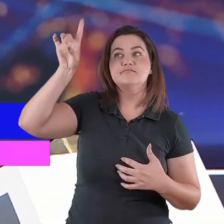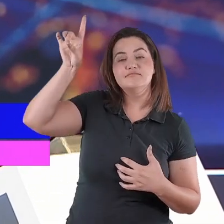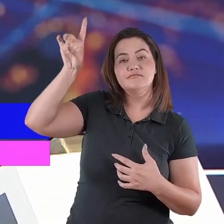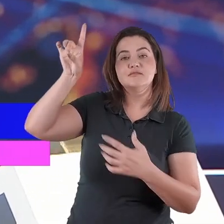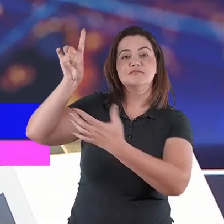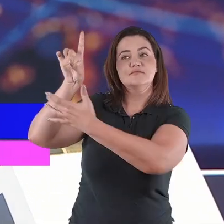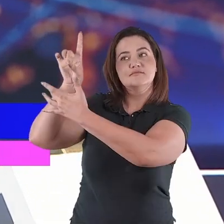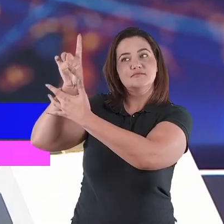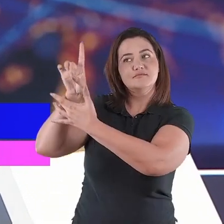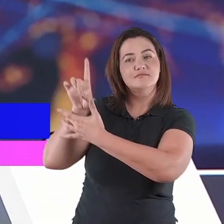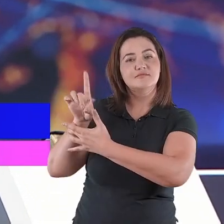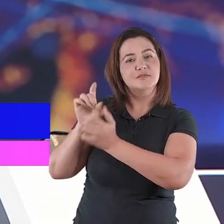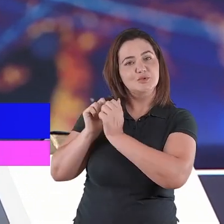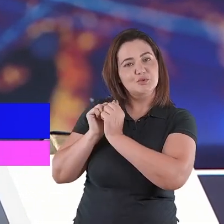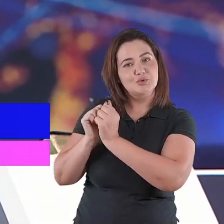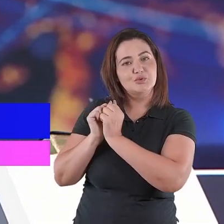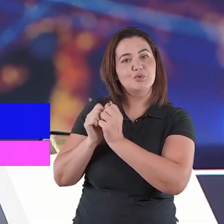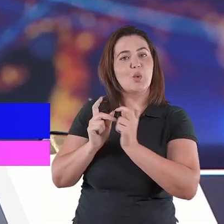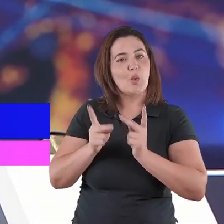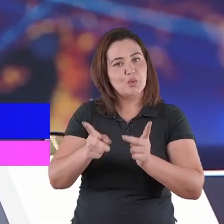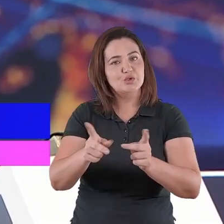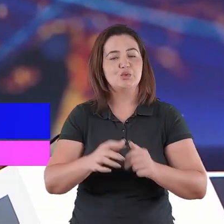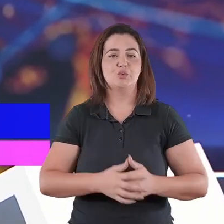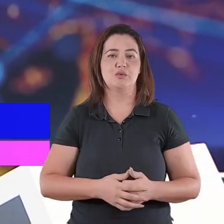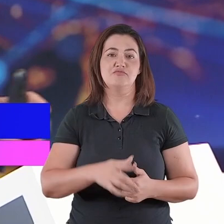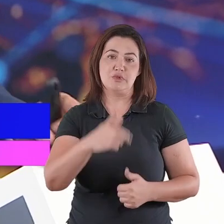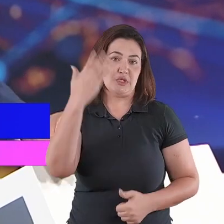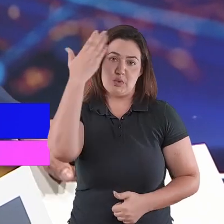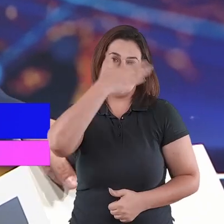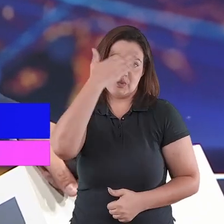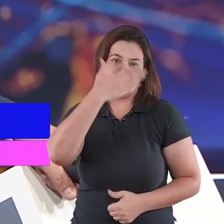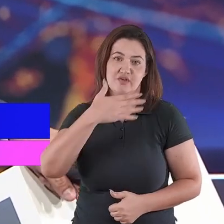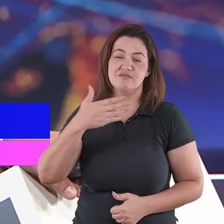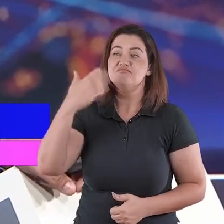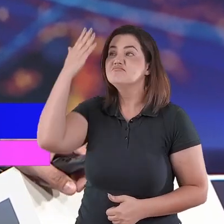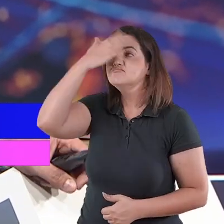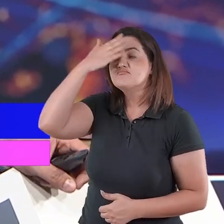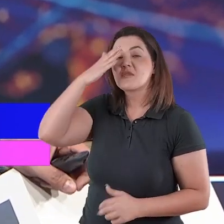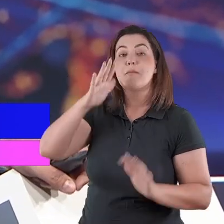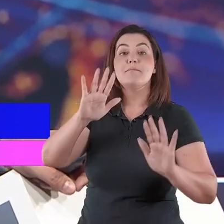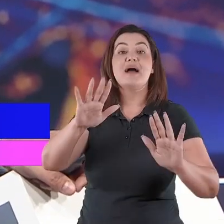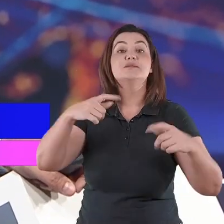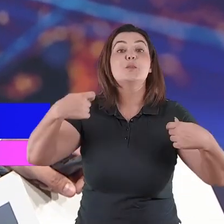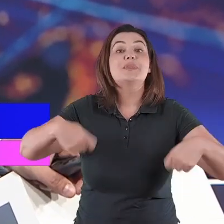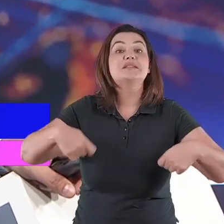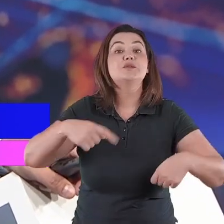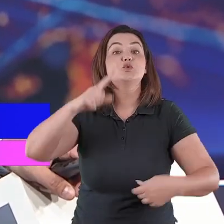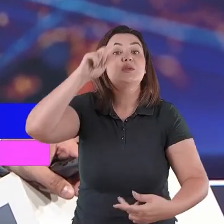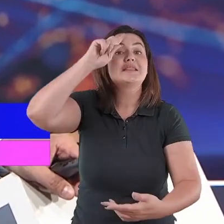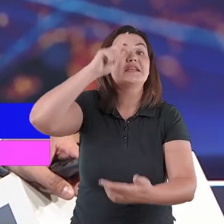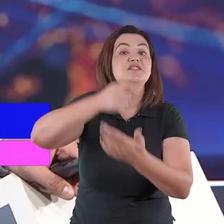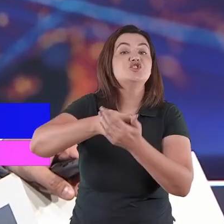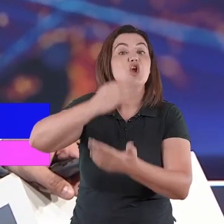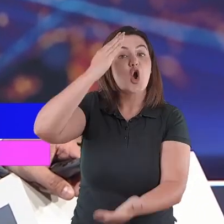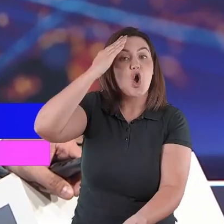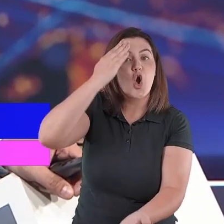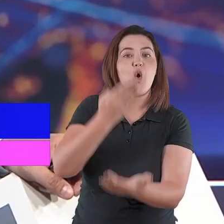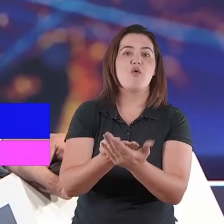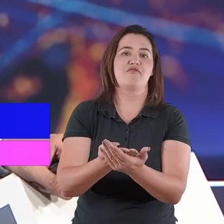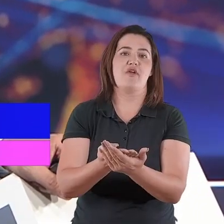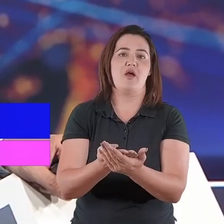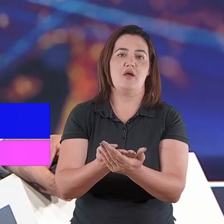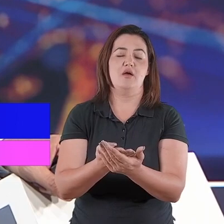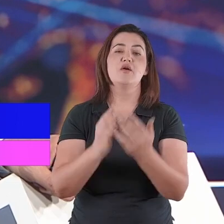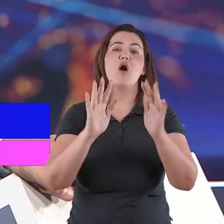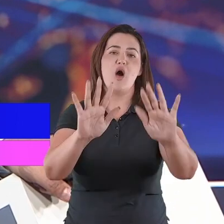ele não vai te decepcionar, eu tenho certeza disso, porque eu confio no que eu estou falando para você, eu não estaria aqui na Novo